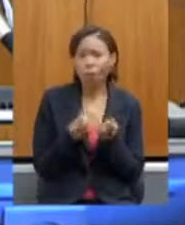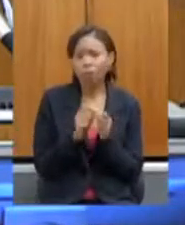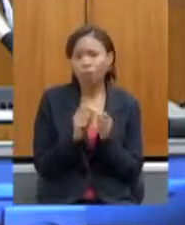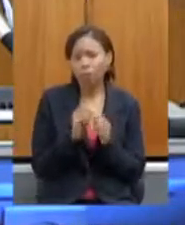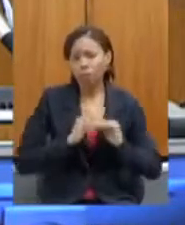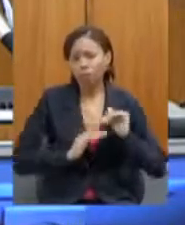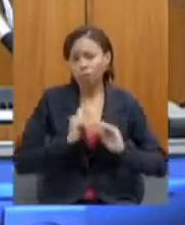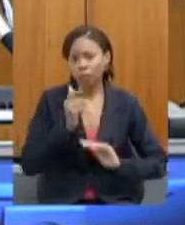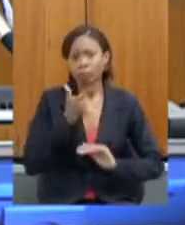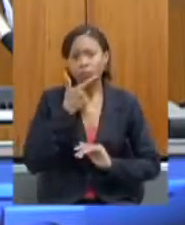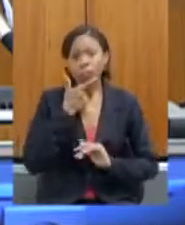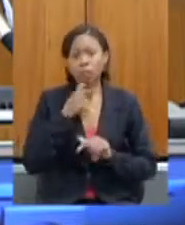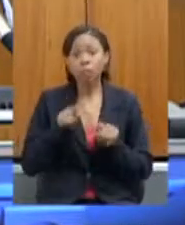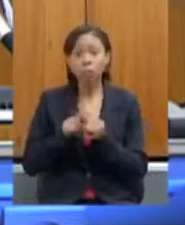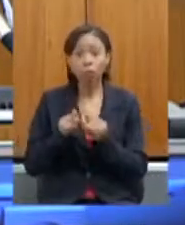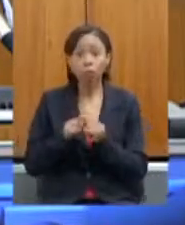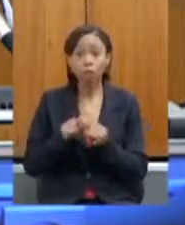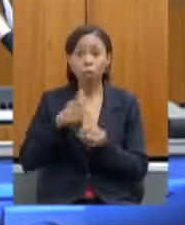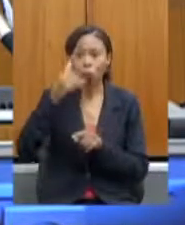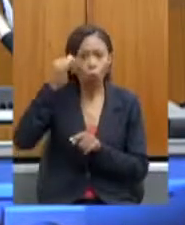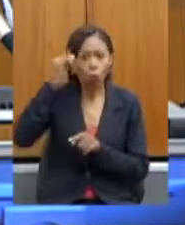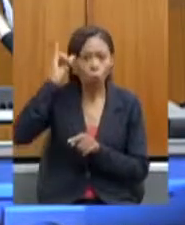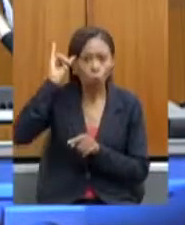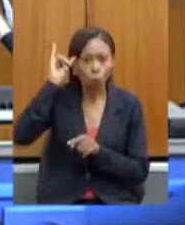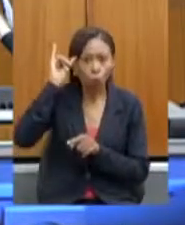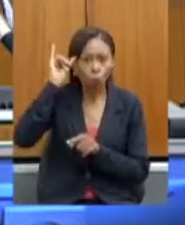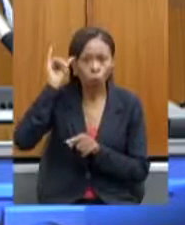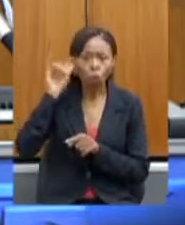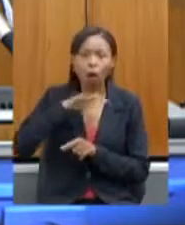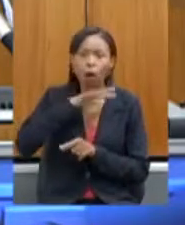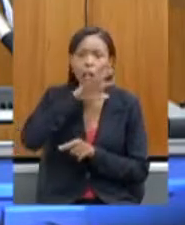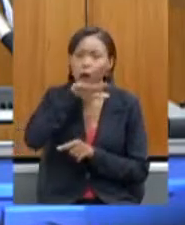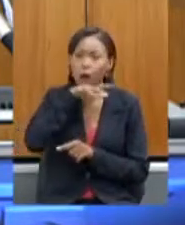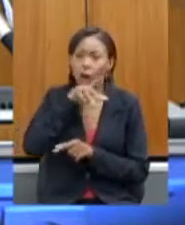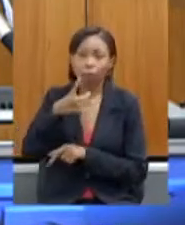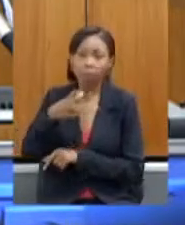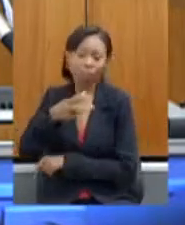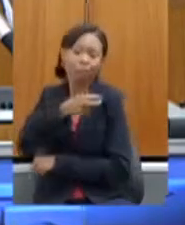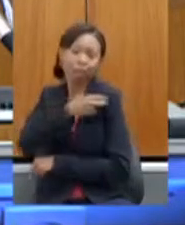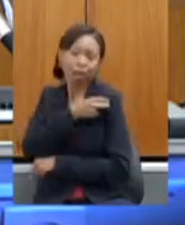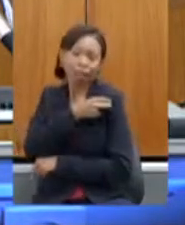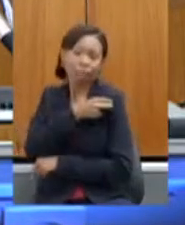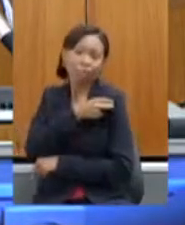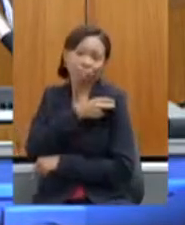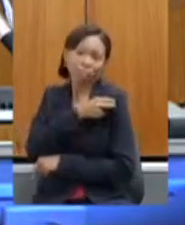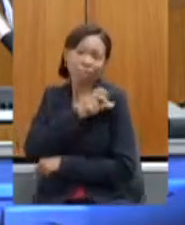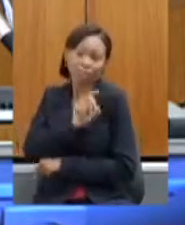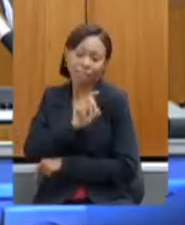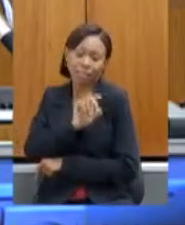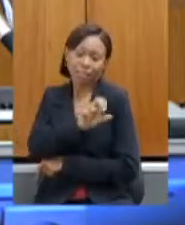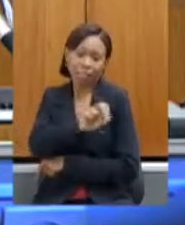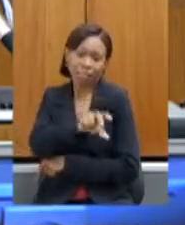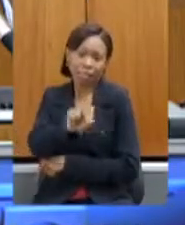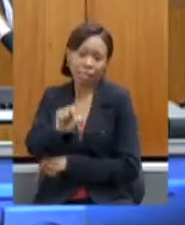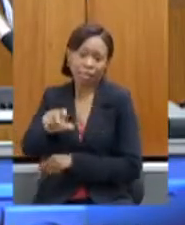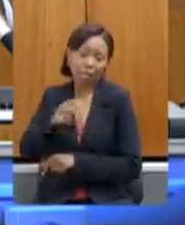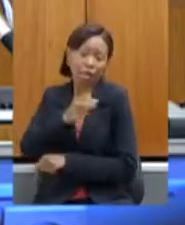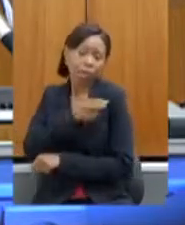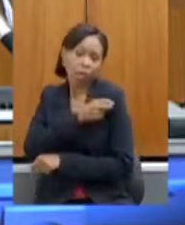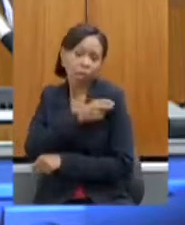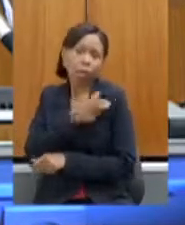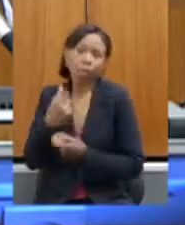vacinação do rebanho isso é de suma importância para que nós possamos garantir à população que aquele queijo foi